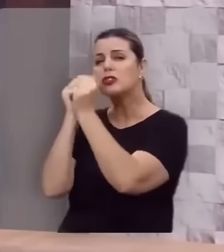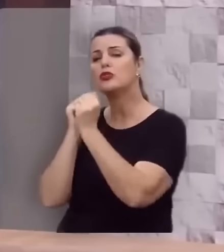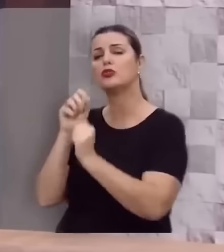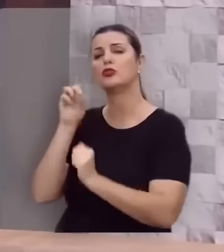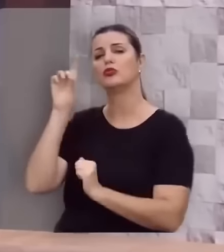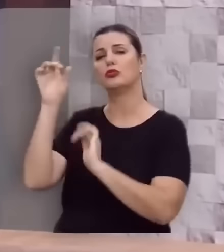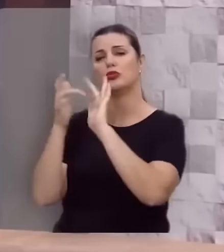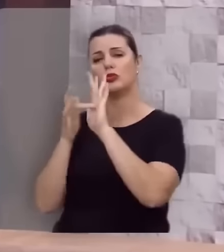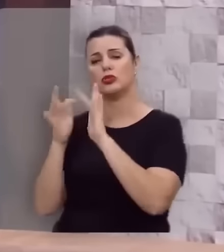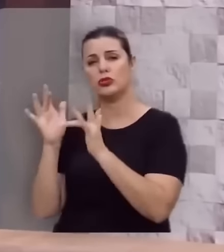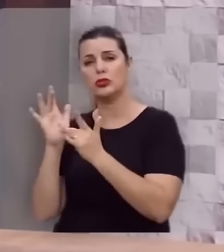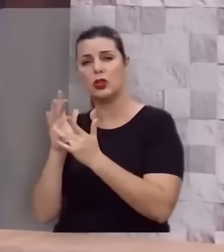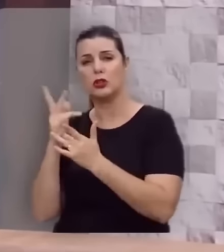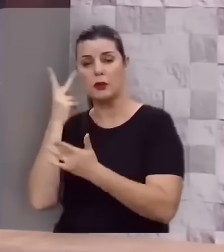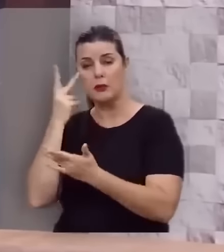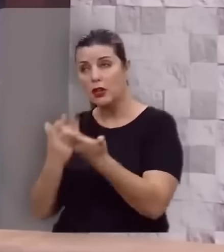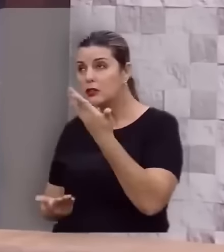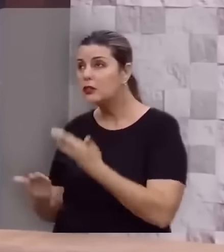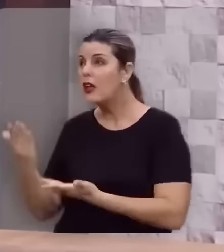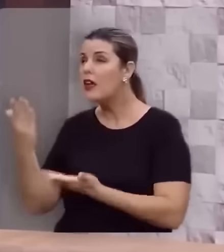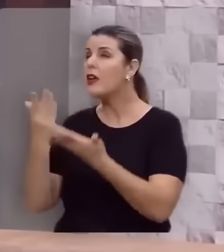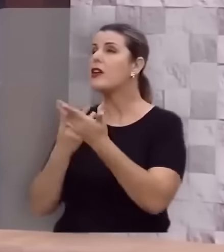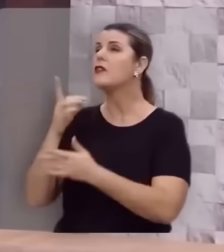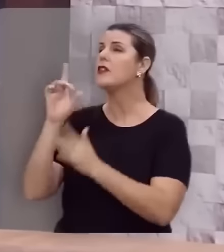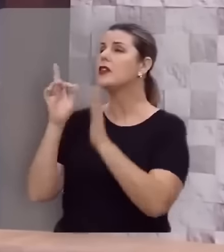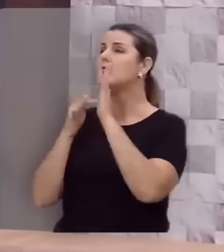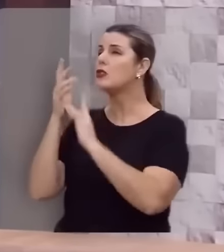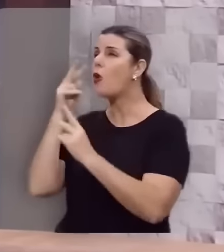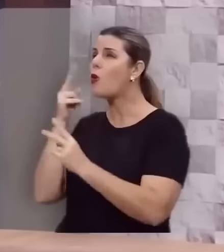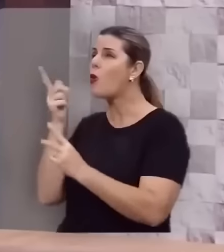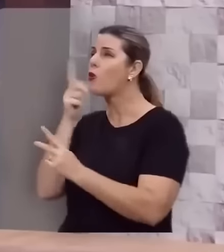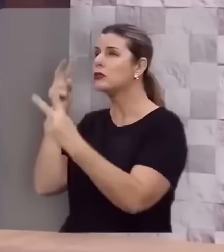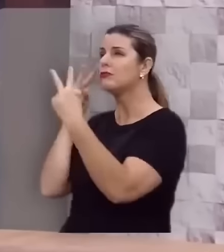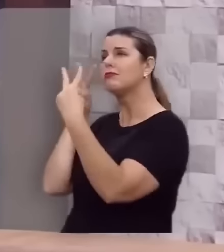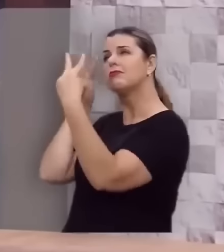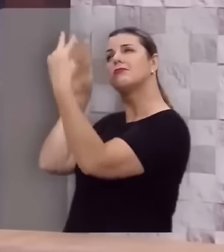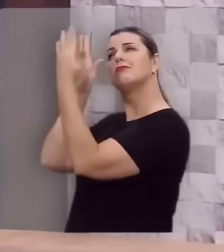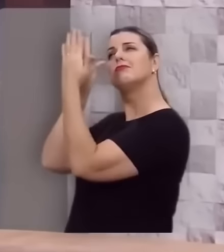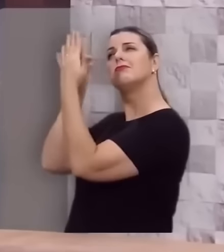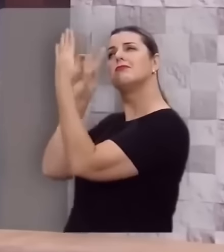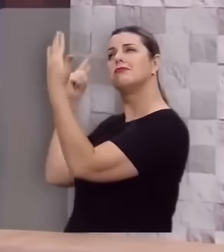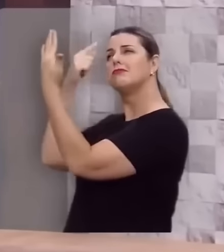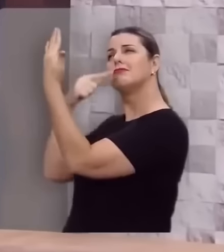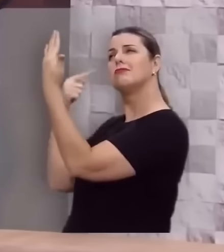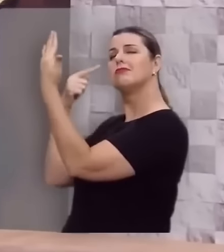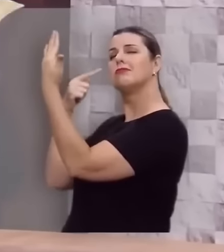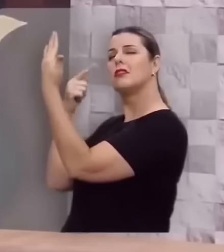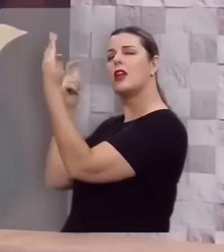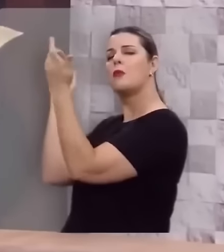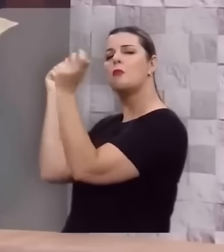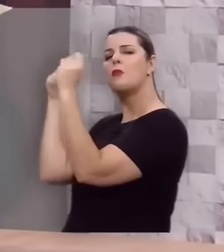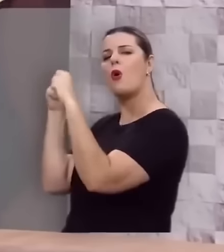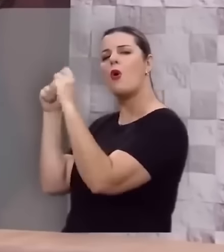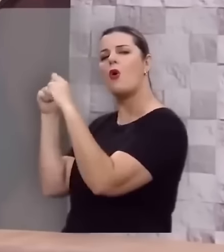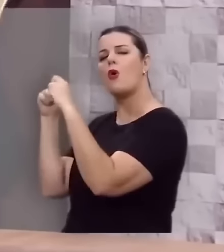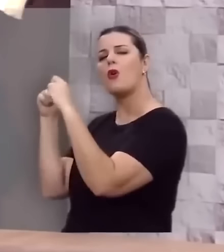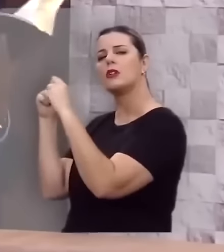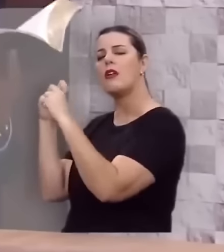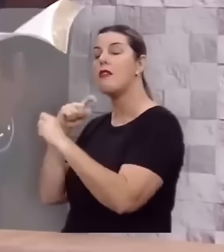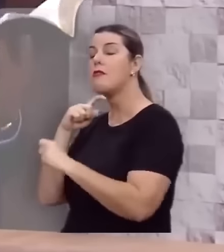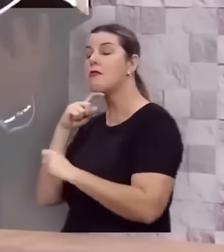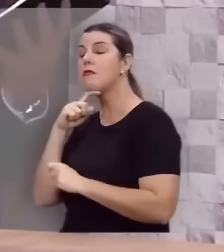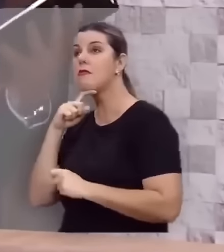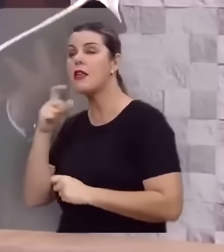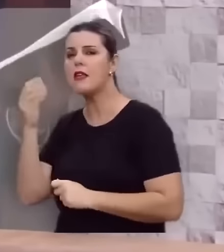reinar com ele, para servi-lo, para contemplar sua face, para desfrutar daquilo que